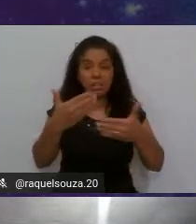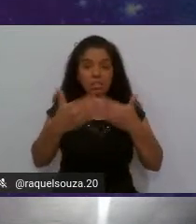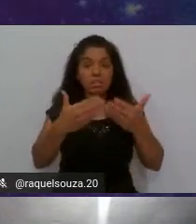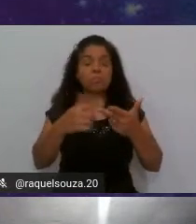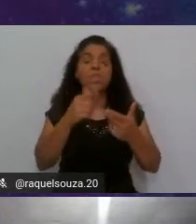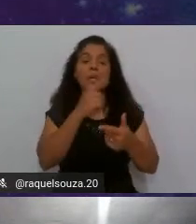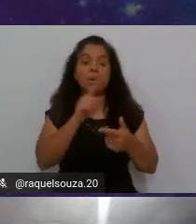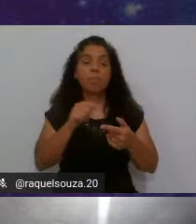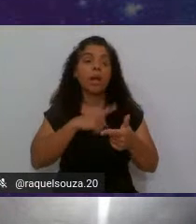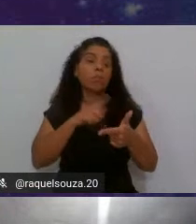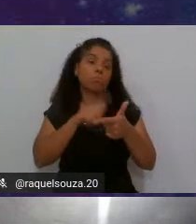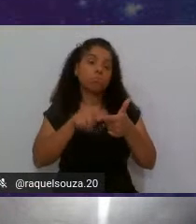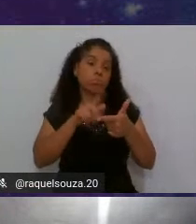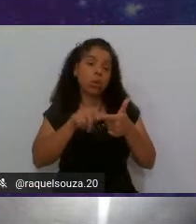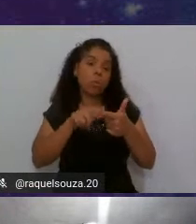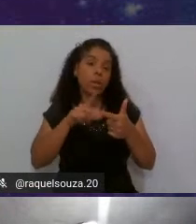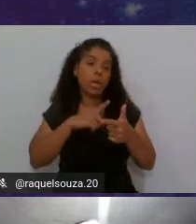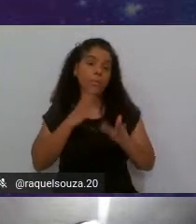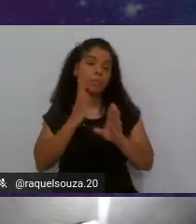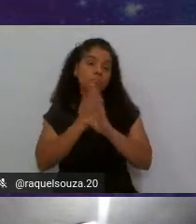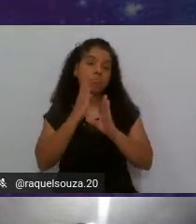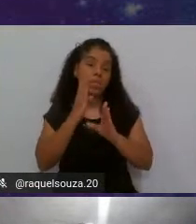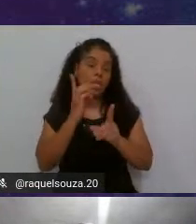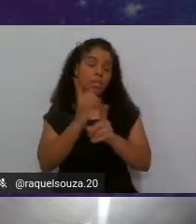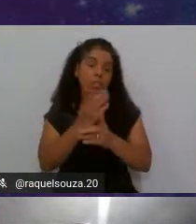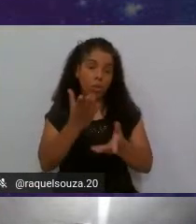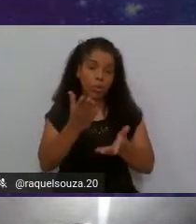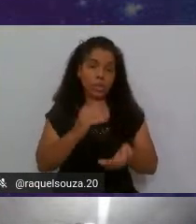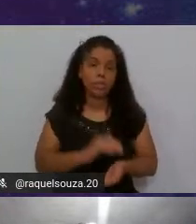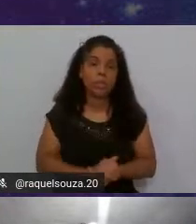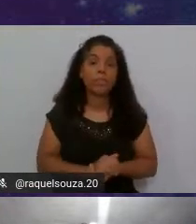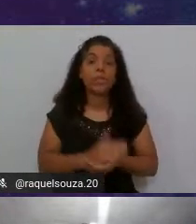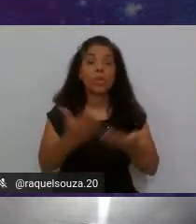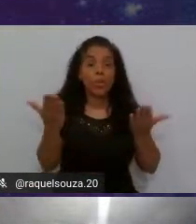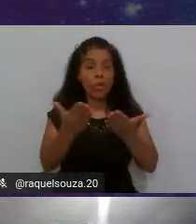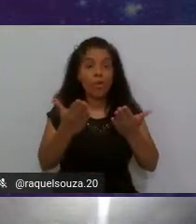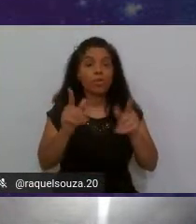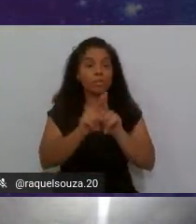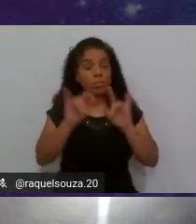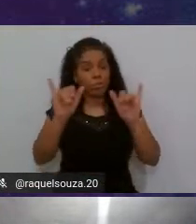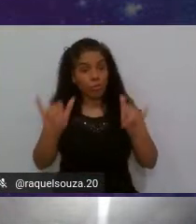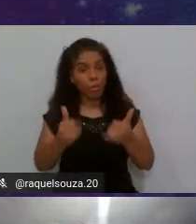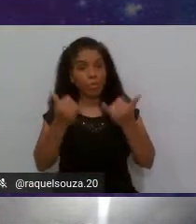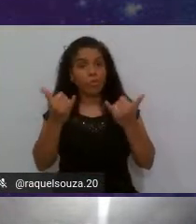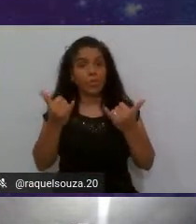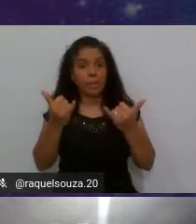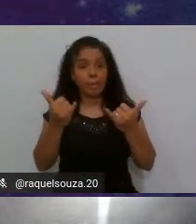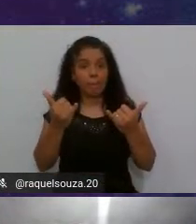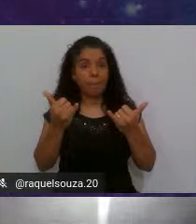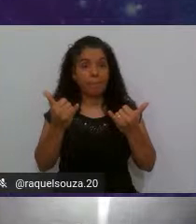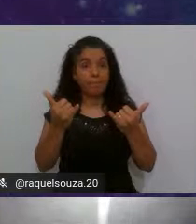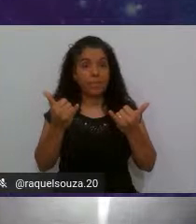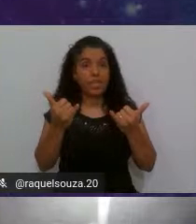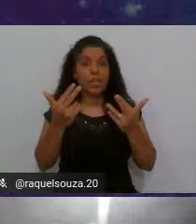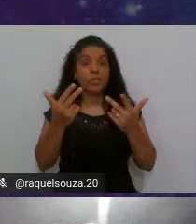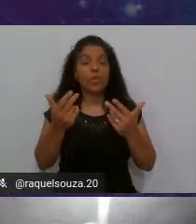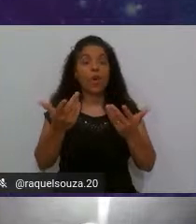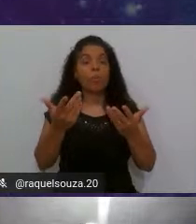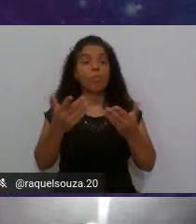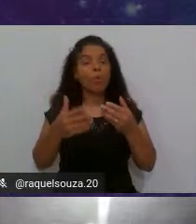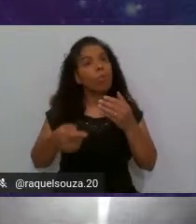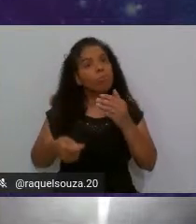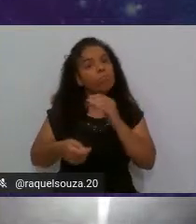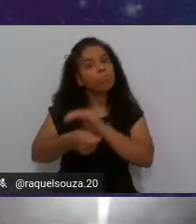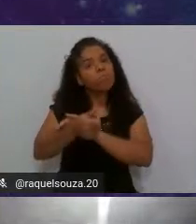problemas encontrados né e hoje também eu vou aproveitar como como um bônus como